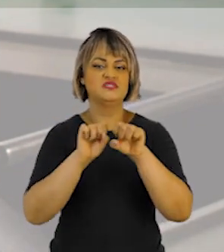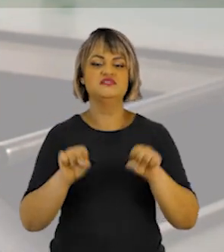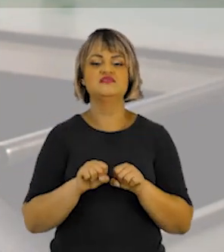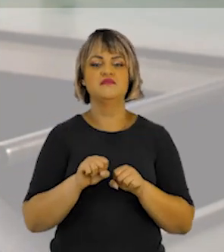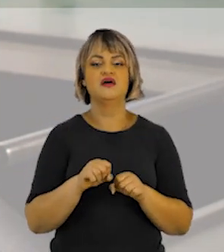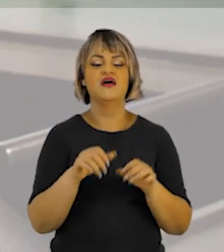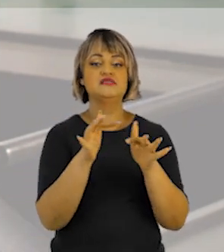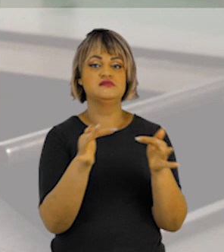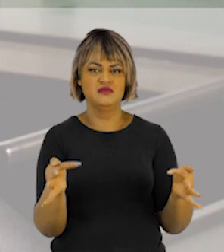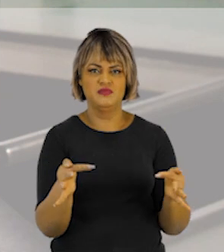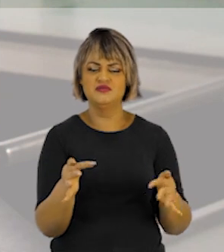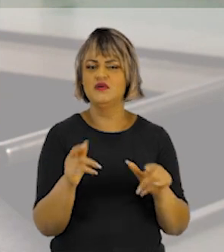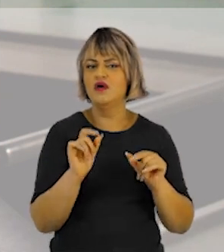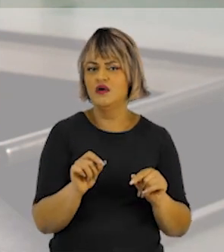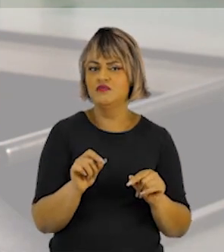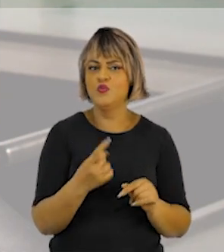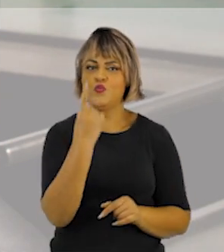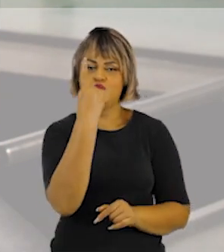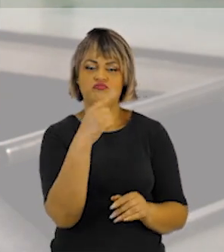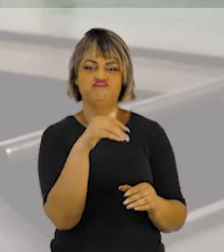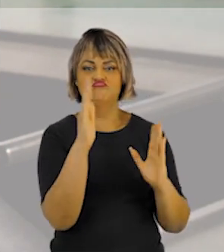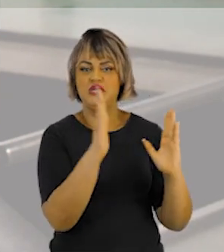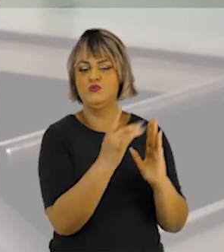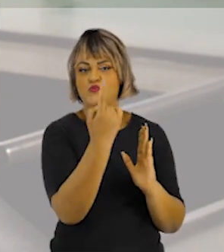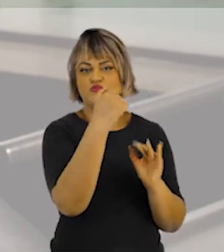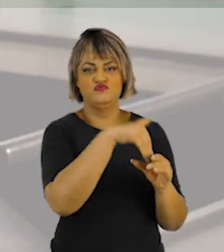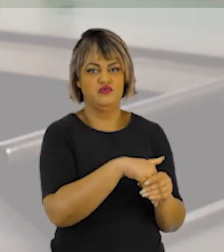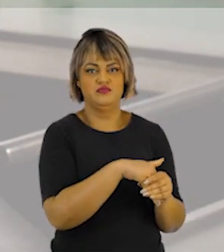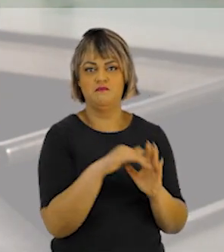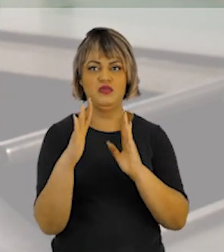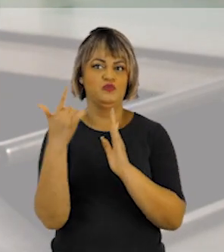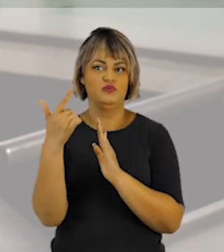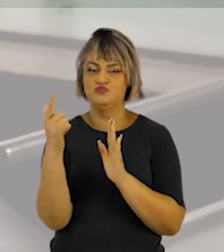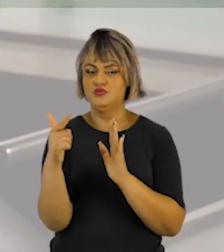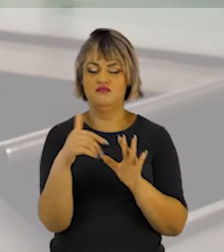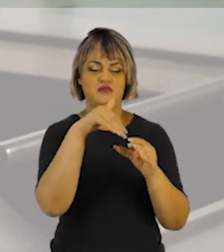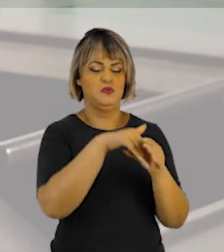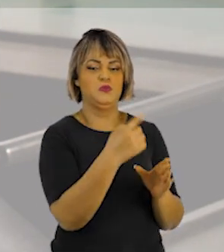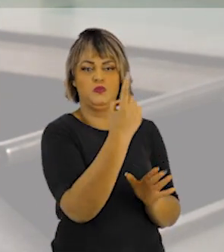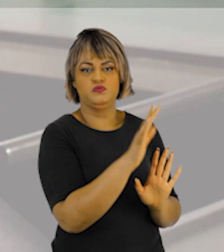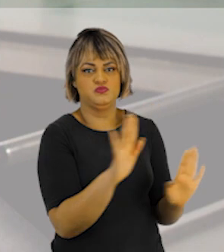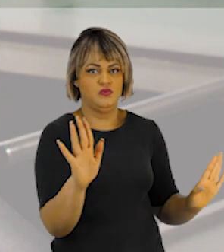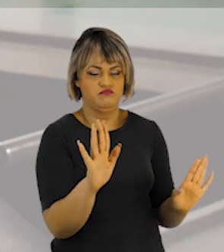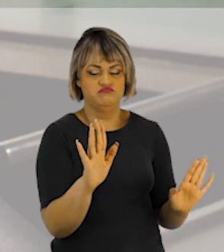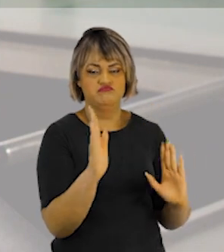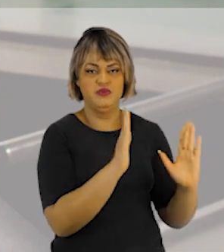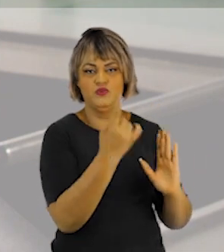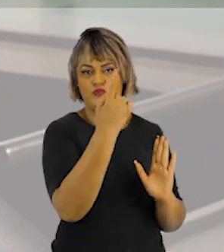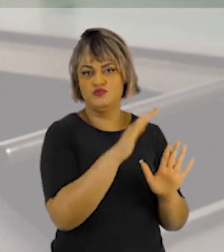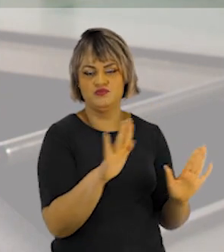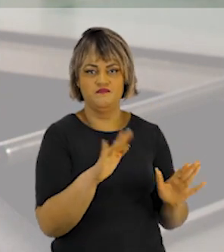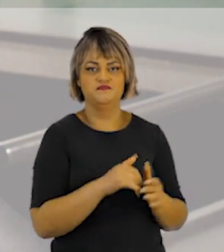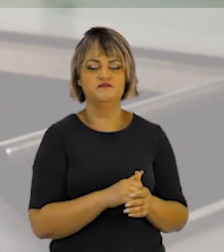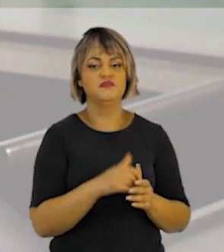o sistema majoritário simples. Ou seja, turno único. Não existe a possibilidade do segundo turno. Vai ganhar a eleição quem for